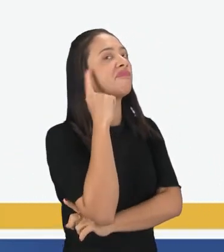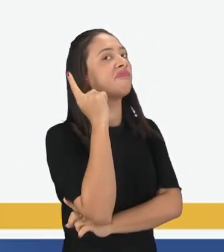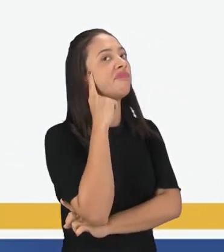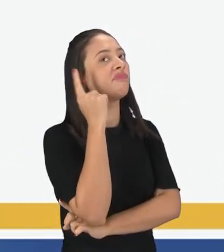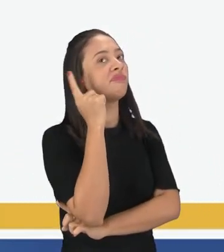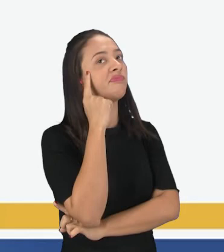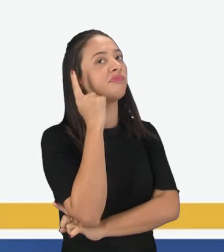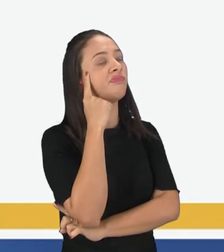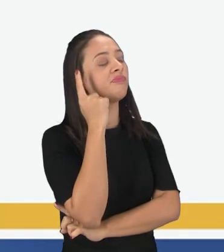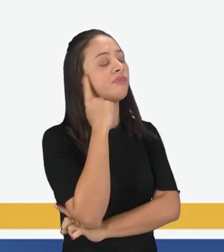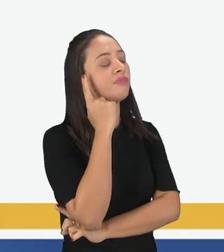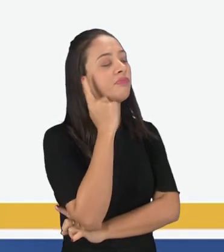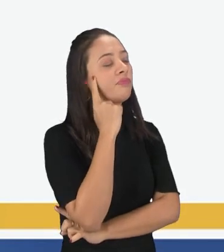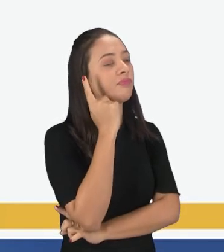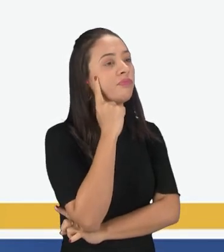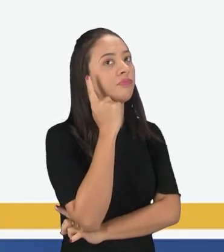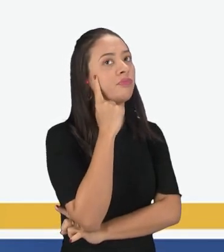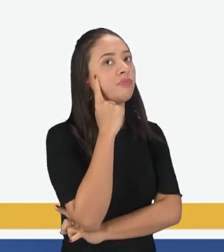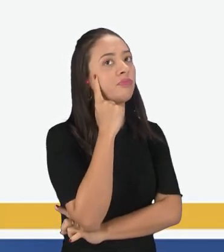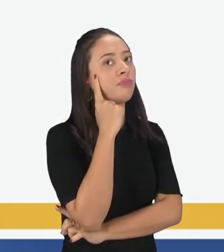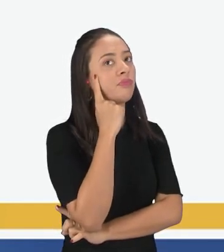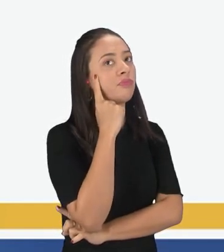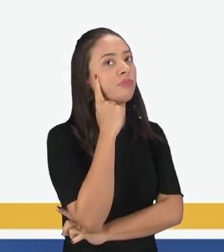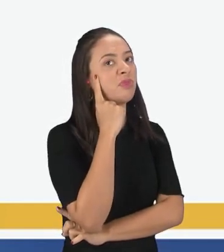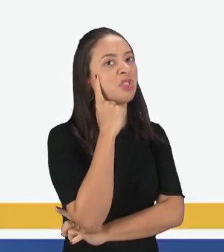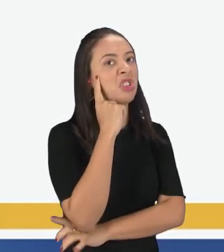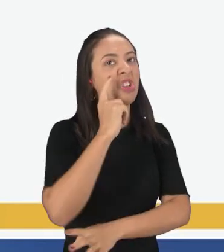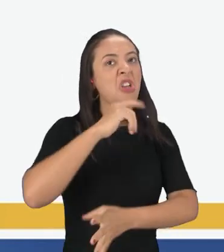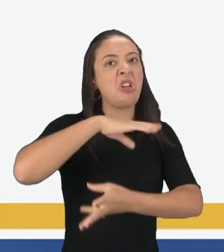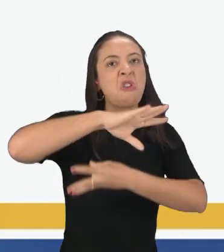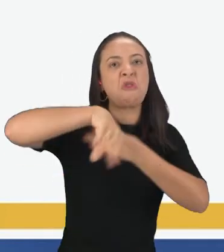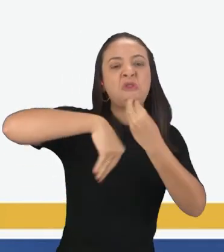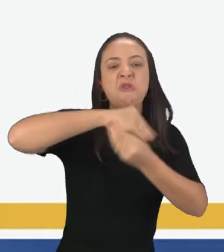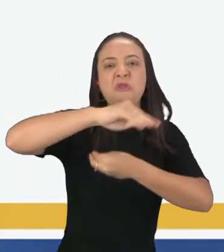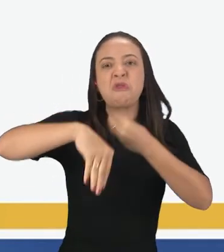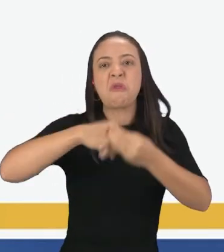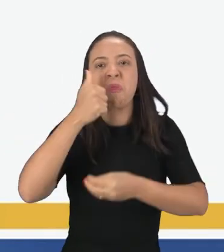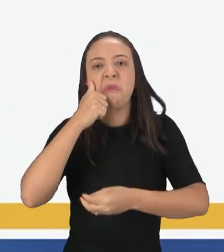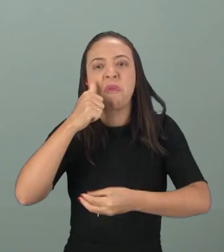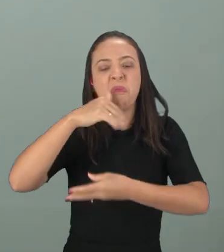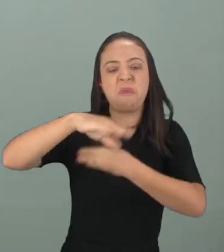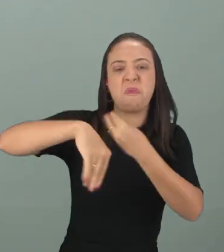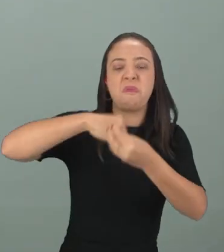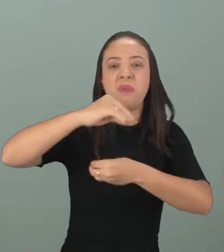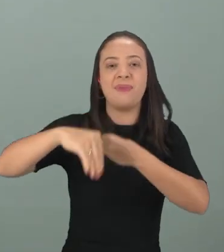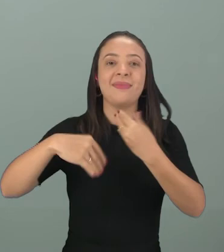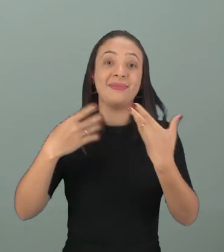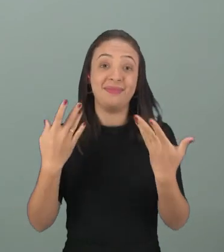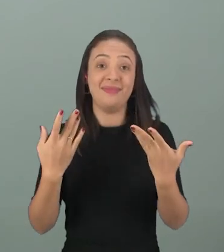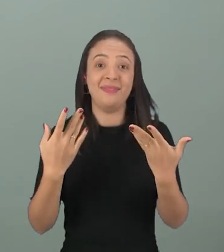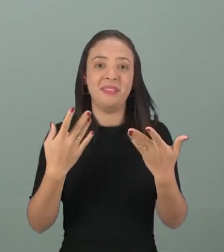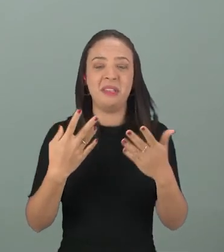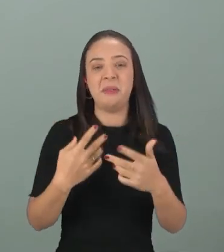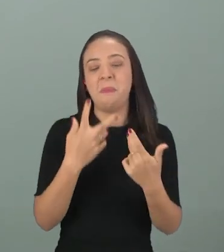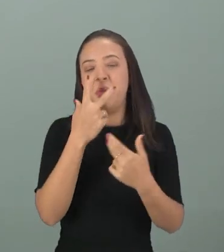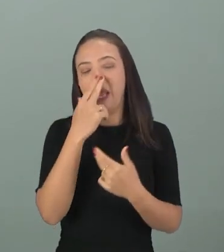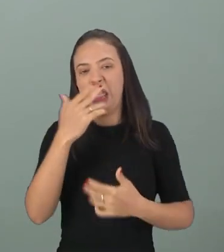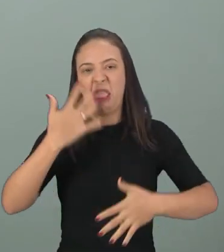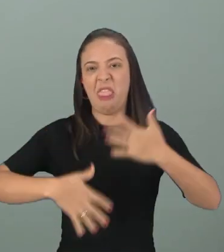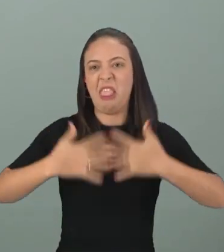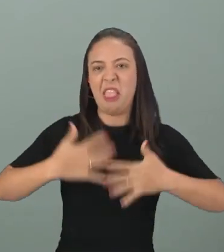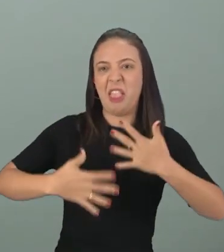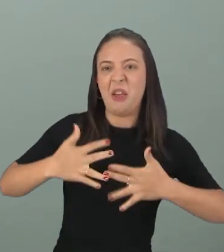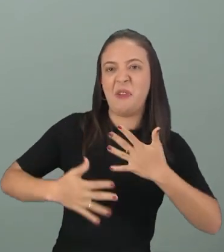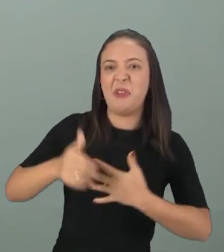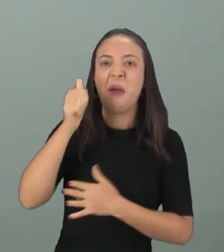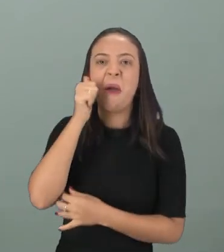Hum... O Joãozinho pensa, né? Olha o que ele respondeu. Zona, professora. É zona. Se referindo, talvez, a bagunça que as mulheres